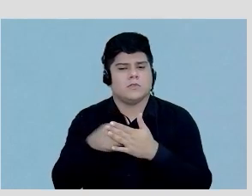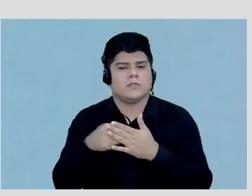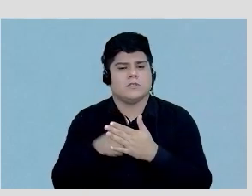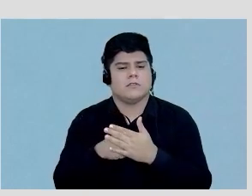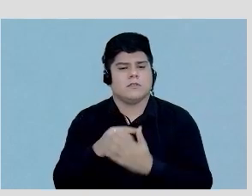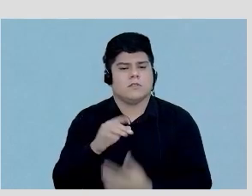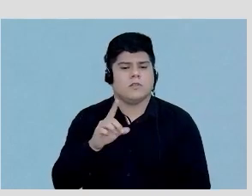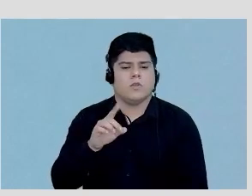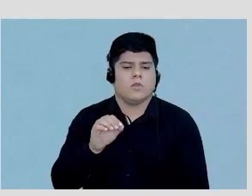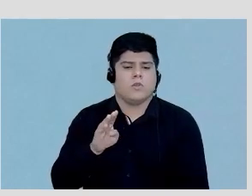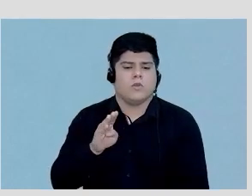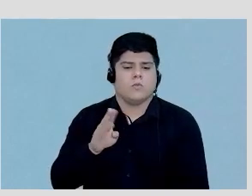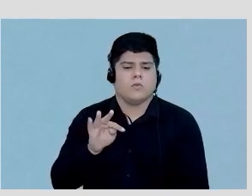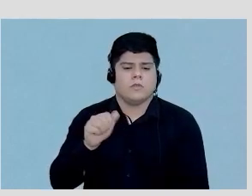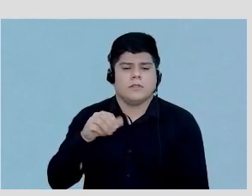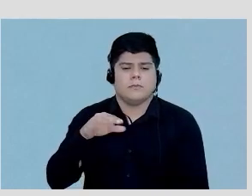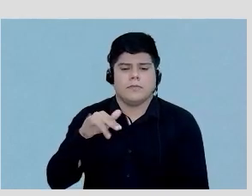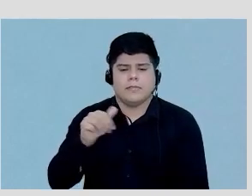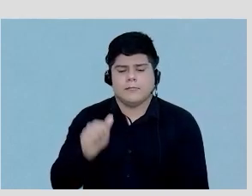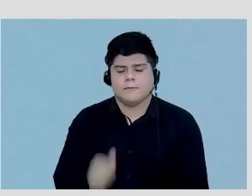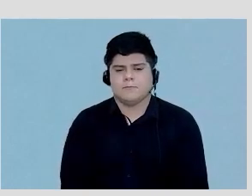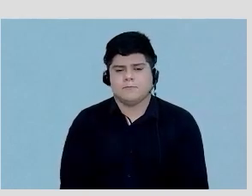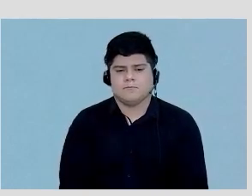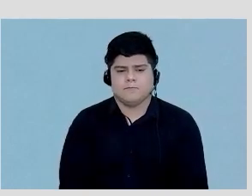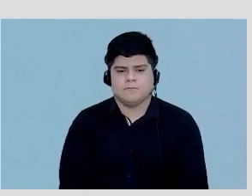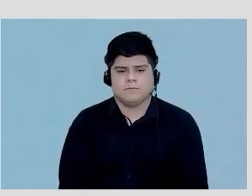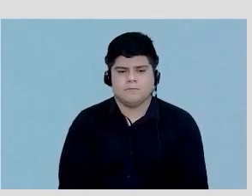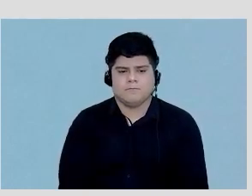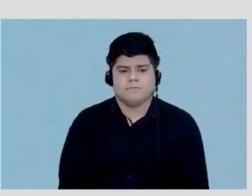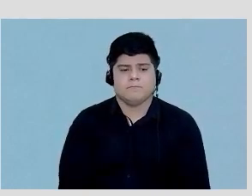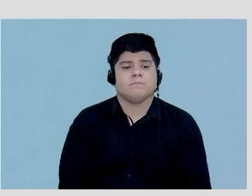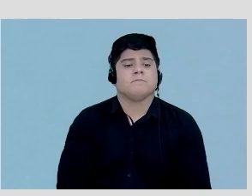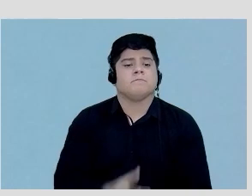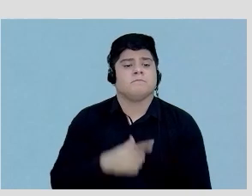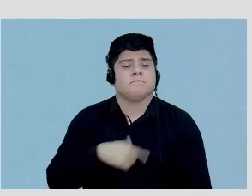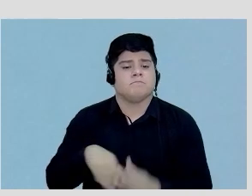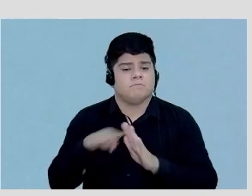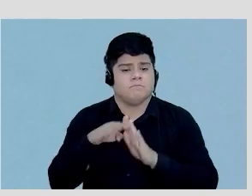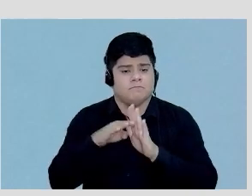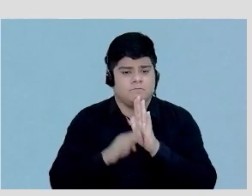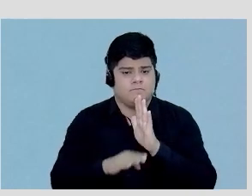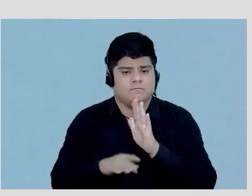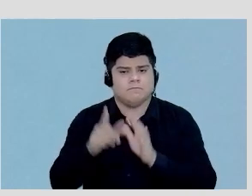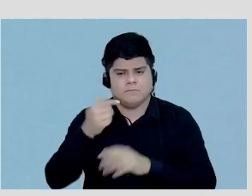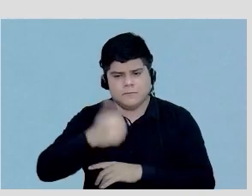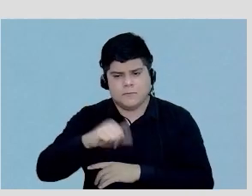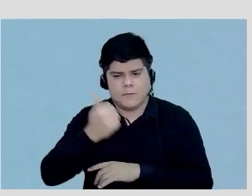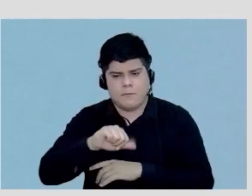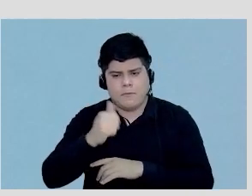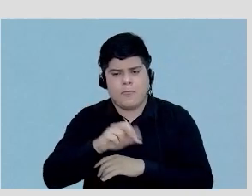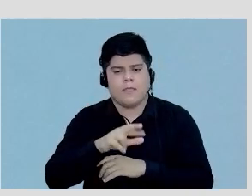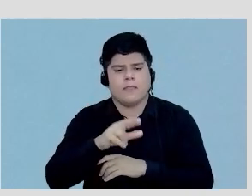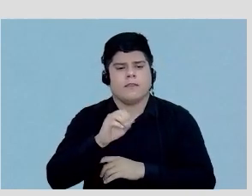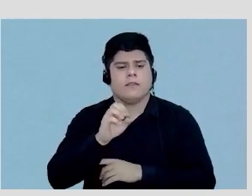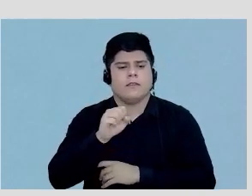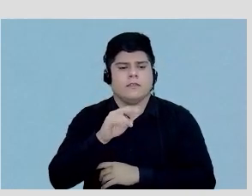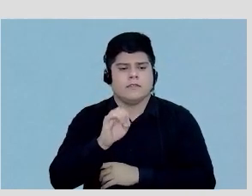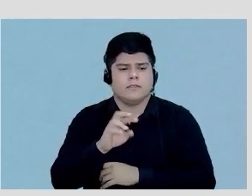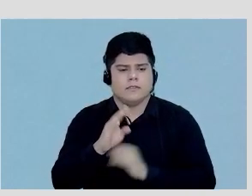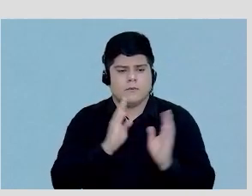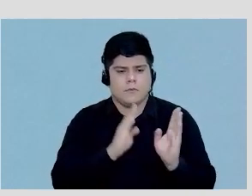dobutamina. O protocolo que a gente está realizando para avaliação da reserva de fluxo é esse